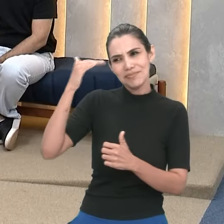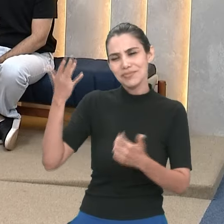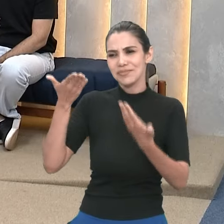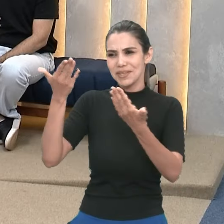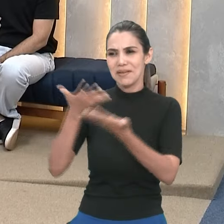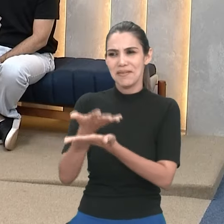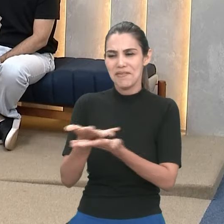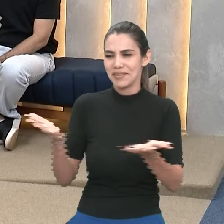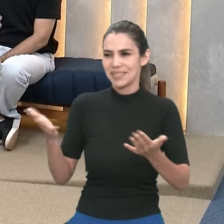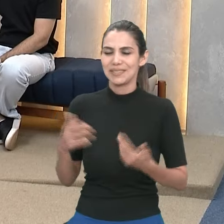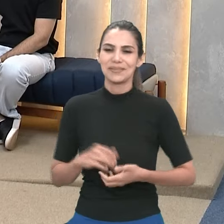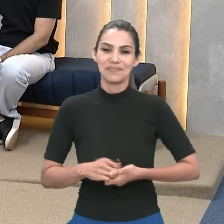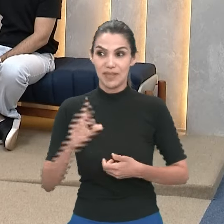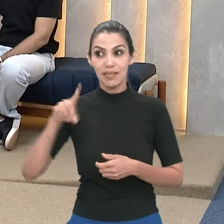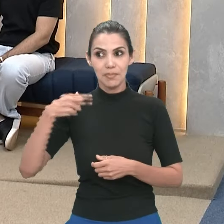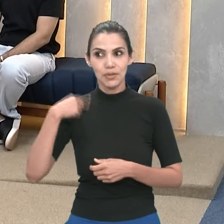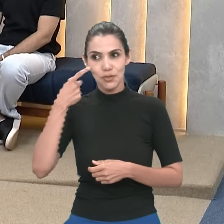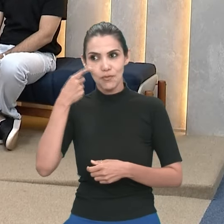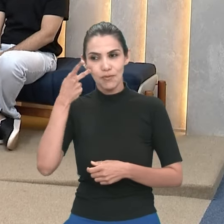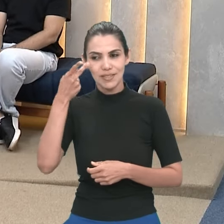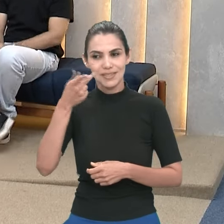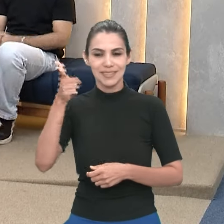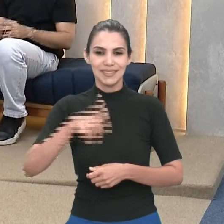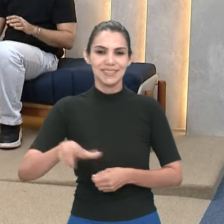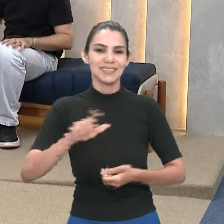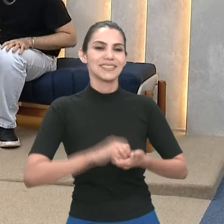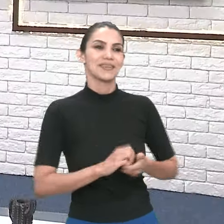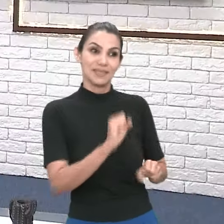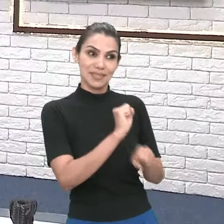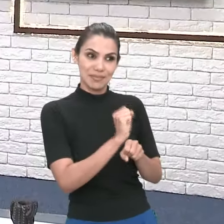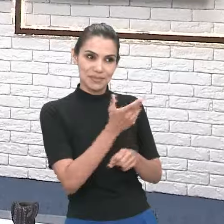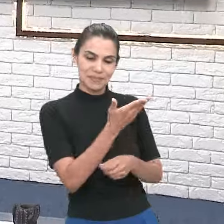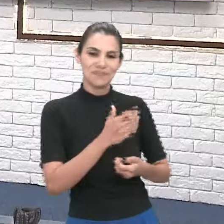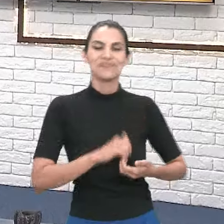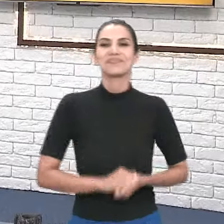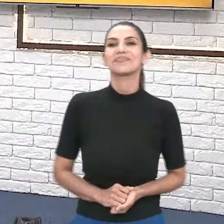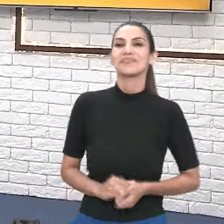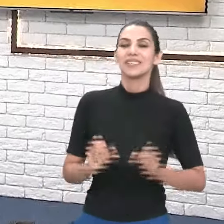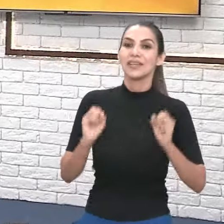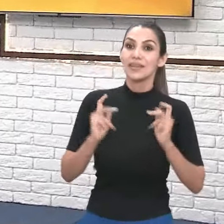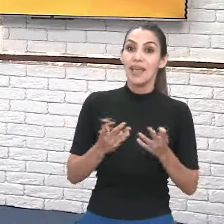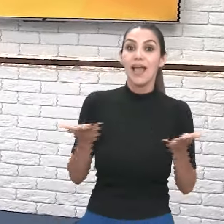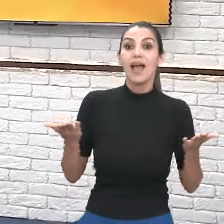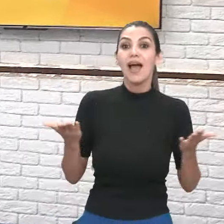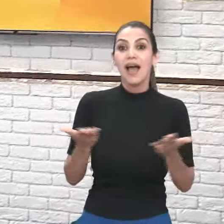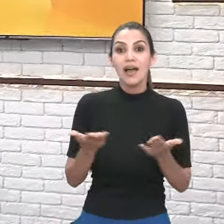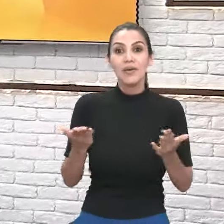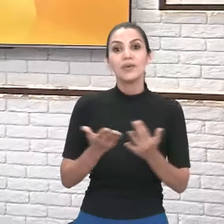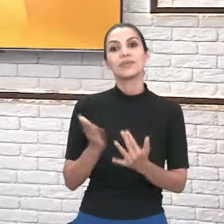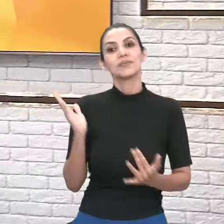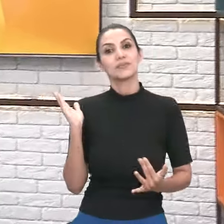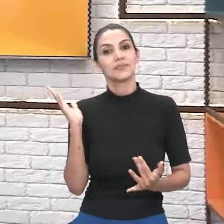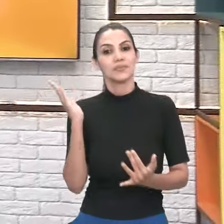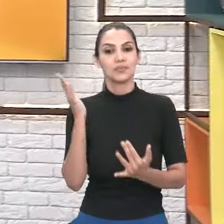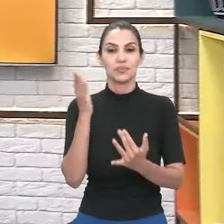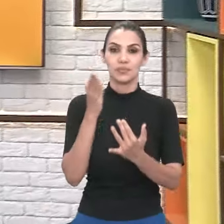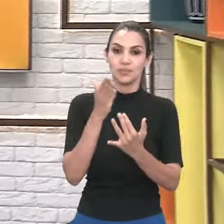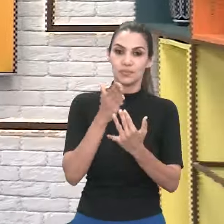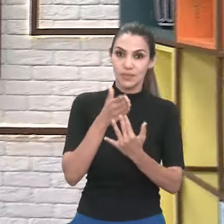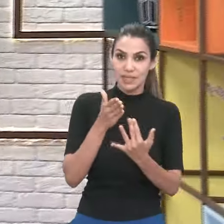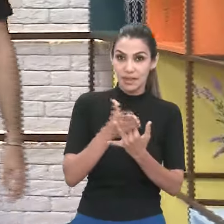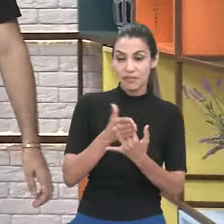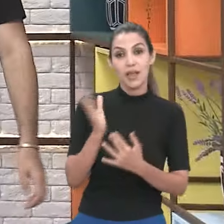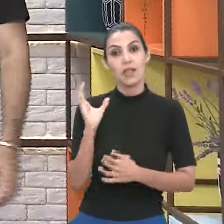evento, que eu vou lá mais tarde. Combinado. Esperamos. Tá certo. Muito bem. E agora, pessoal, nós vamos então... Rápido